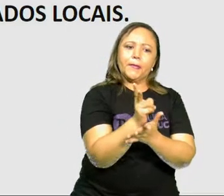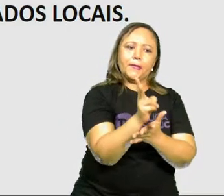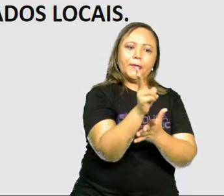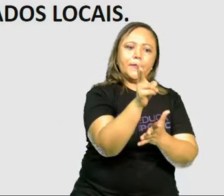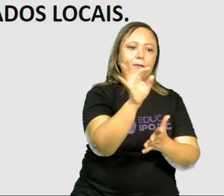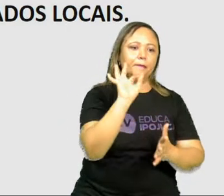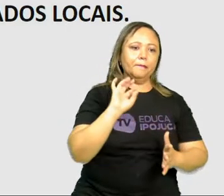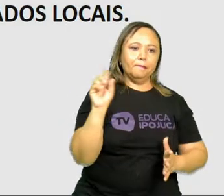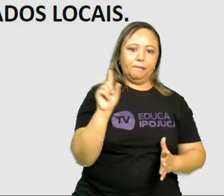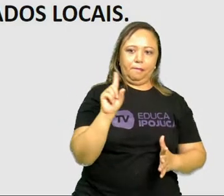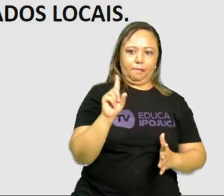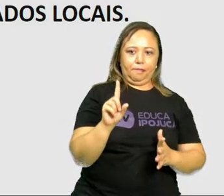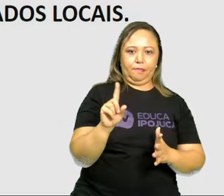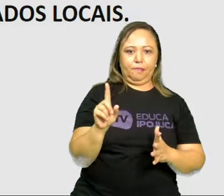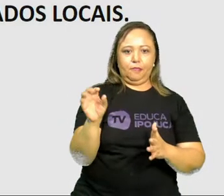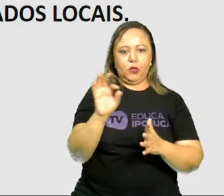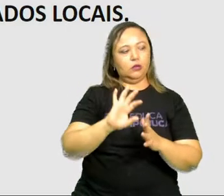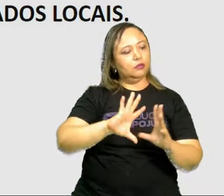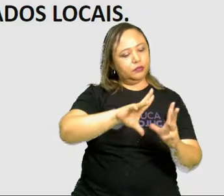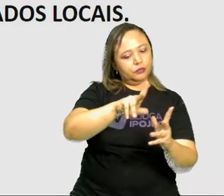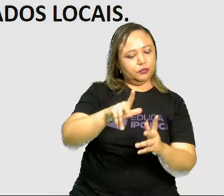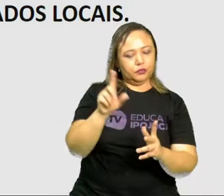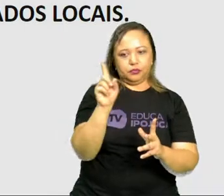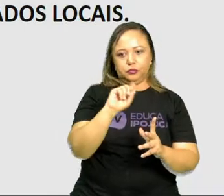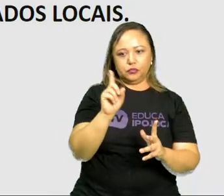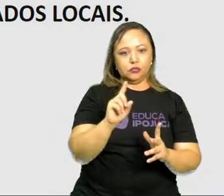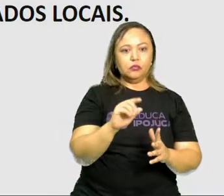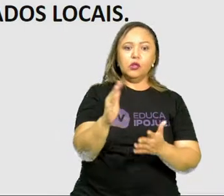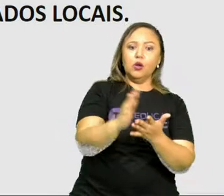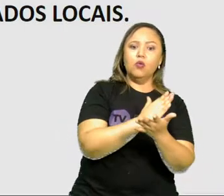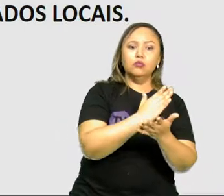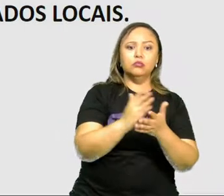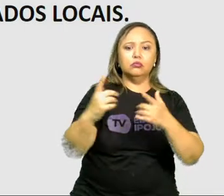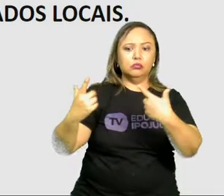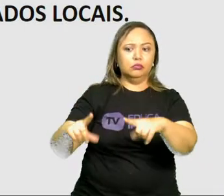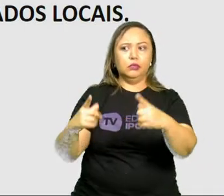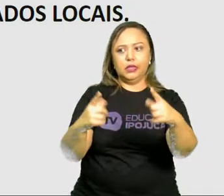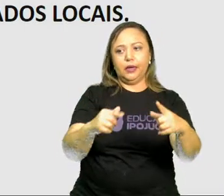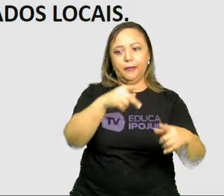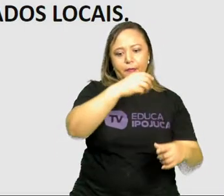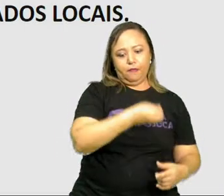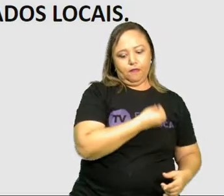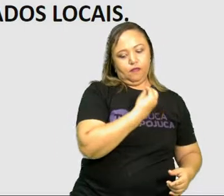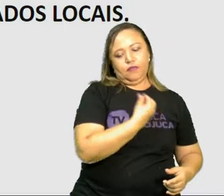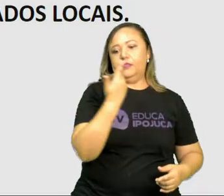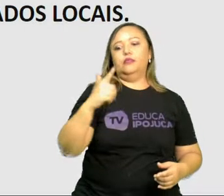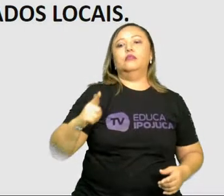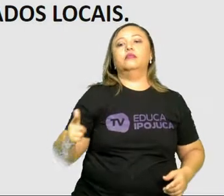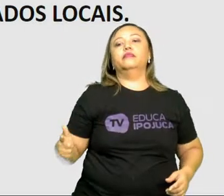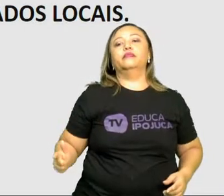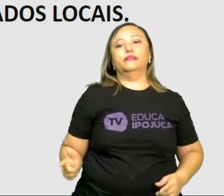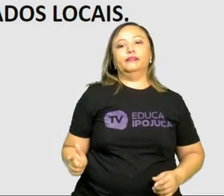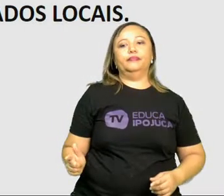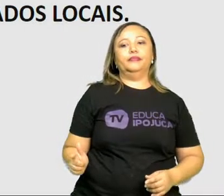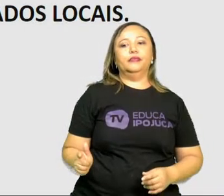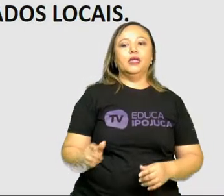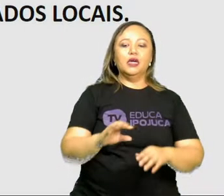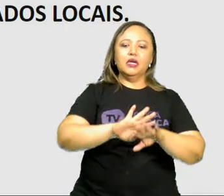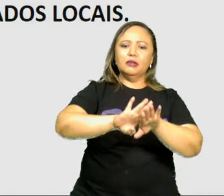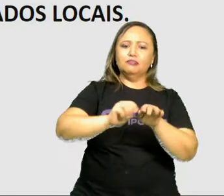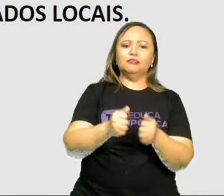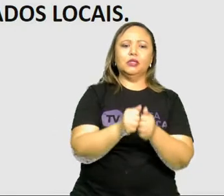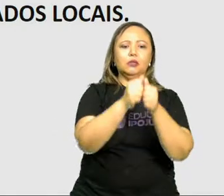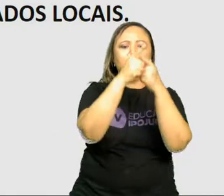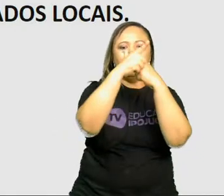naquele mapa que existem alguns lugares que não são povoados. Há enormes áreas com vazios